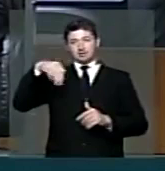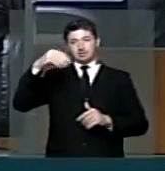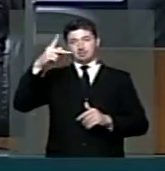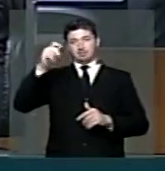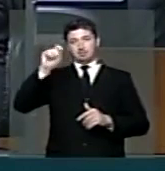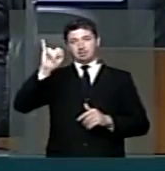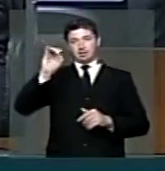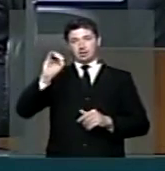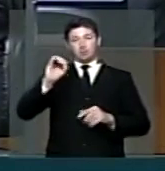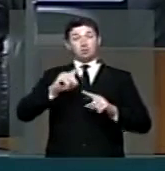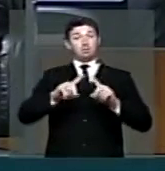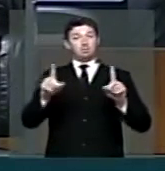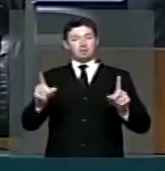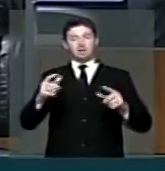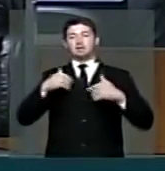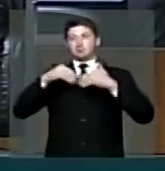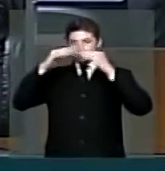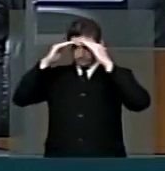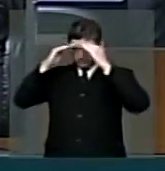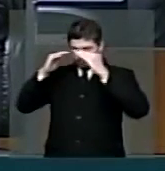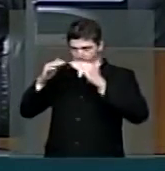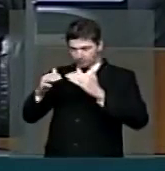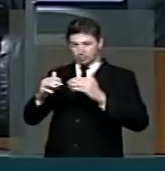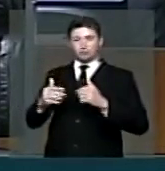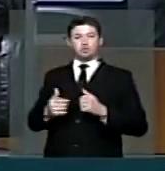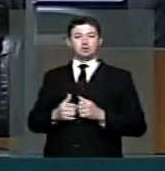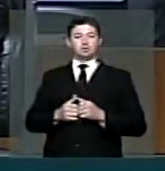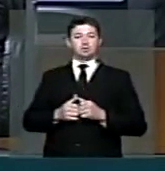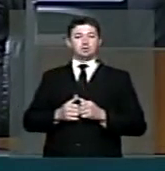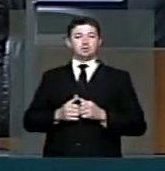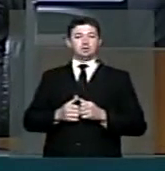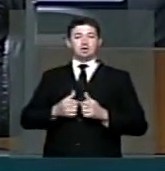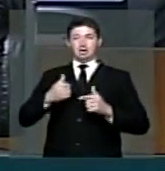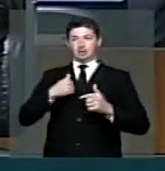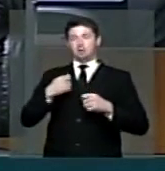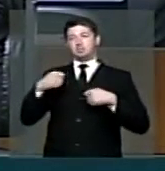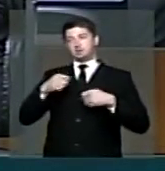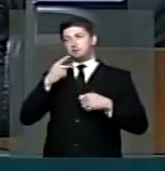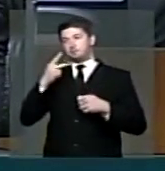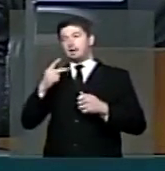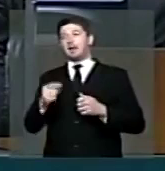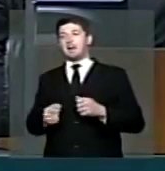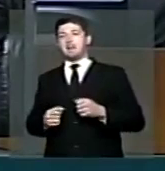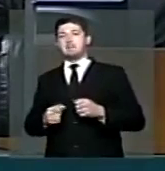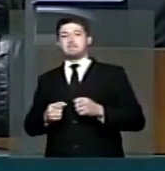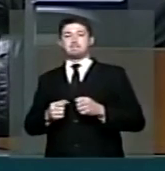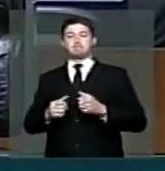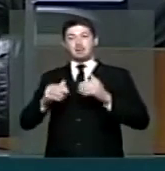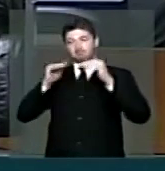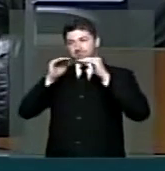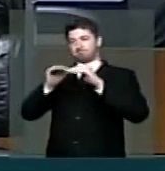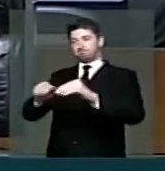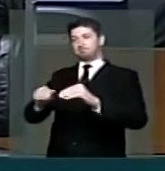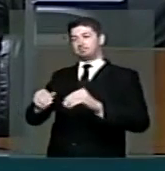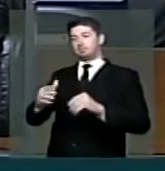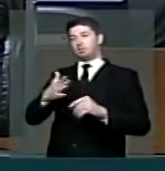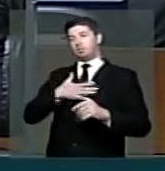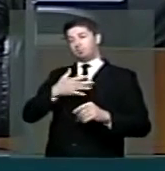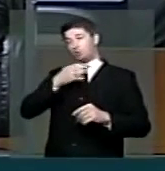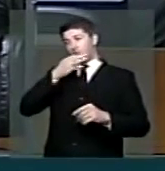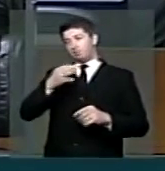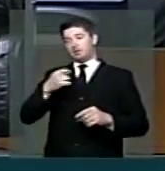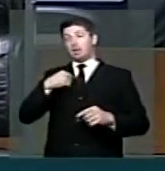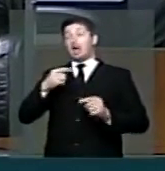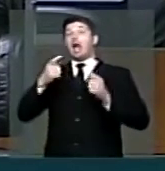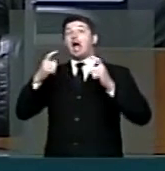No entanto, respeitosamente, eu tomo aqui a liberdade de dizer a ela o meu ponto de